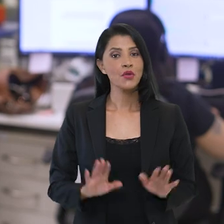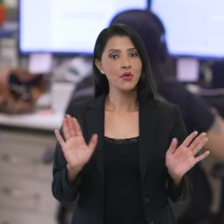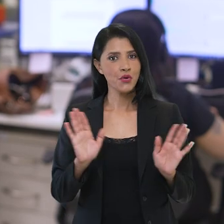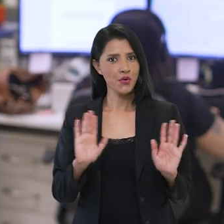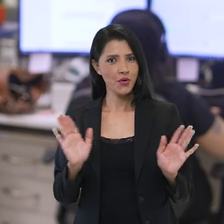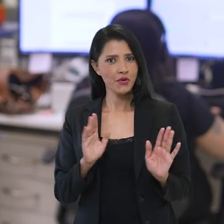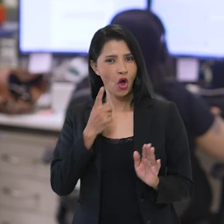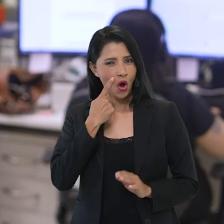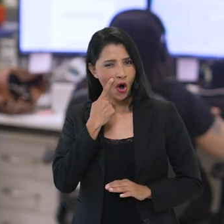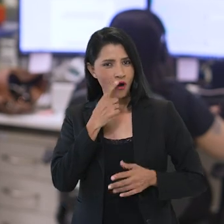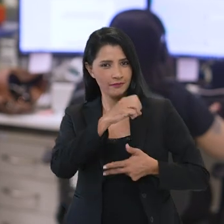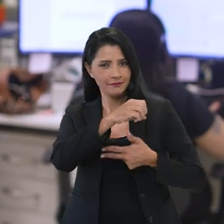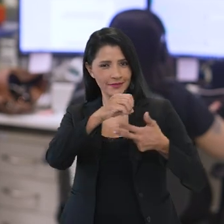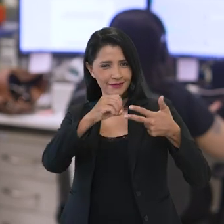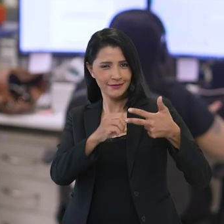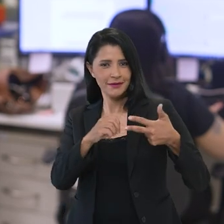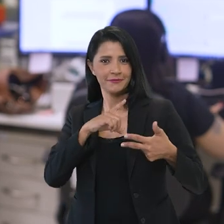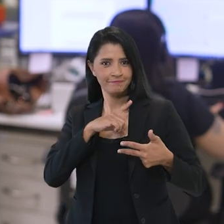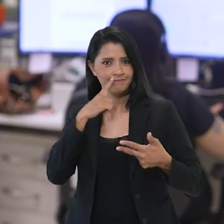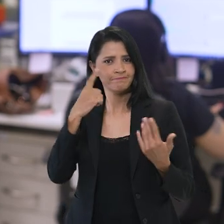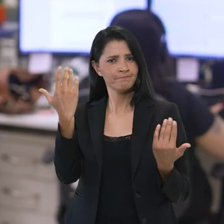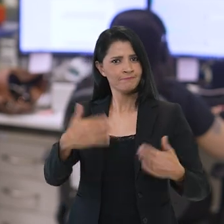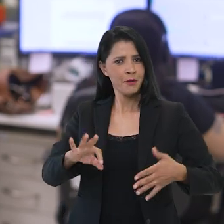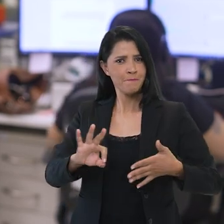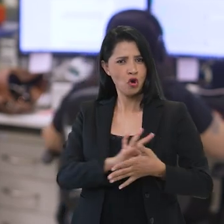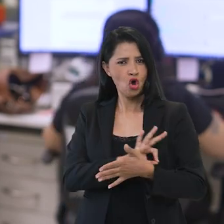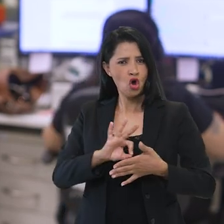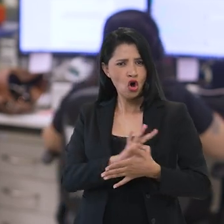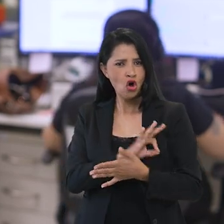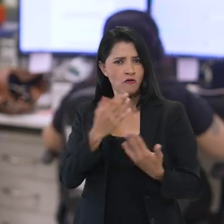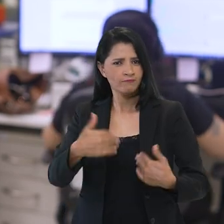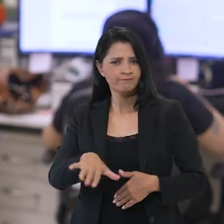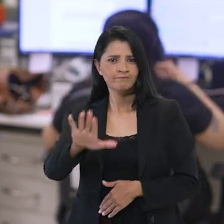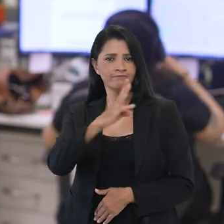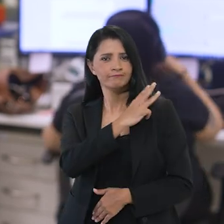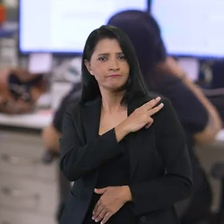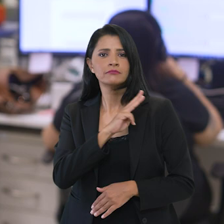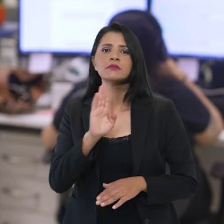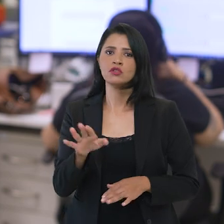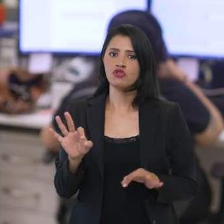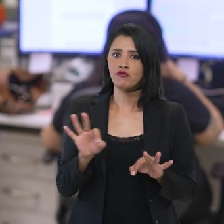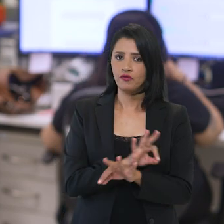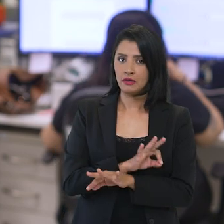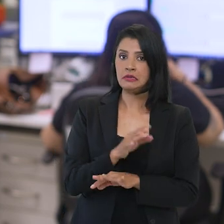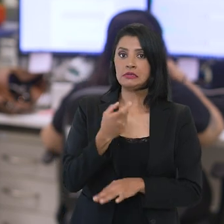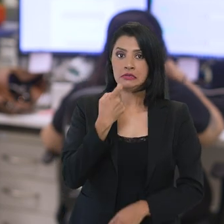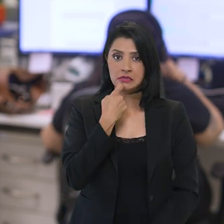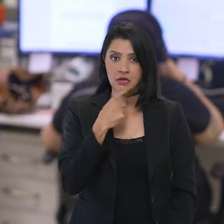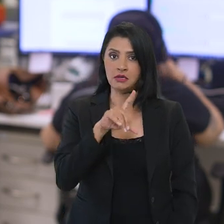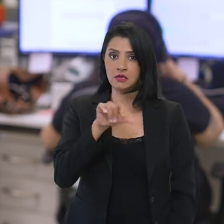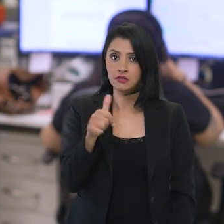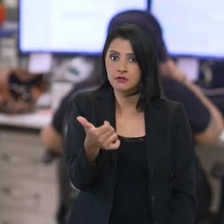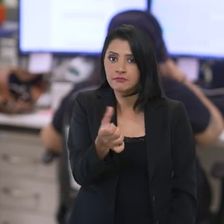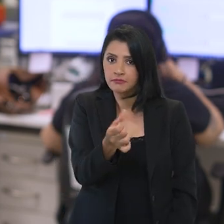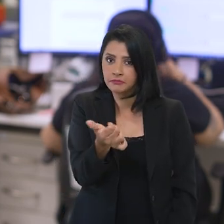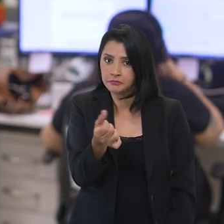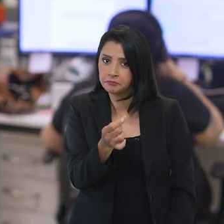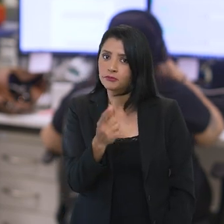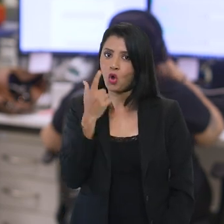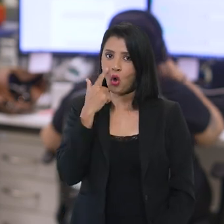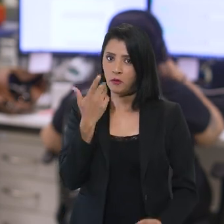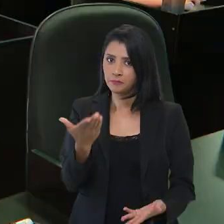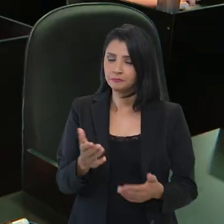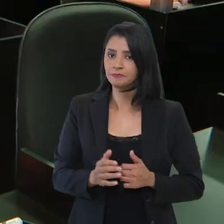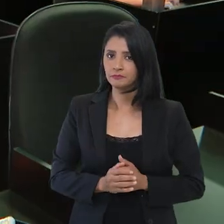Olá! De olho no Enem! As inscrições para o Exame Nacional do Ensino Médio terminam nesta sexta-feira, dia